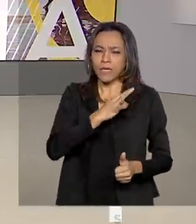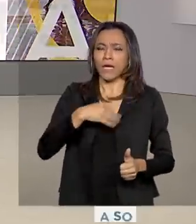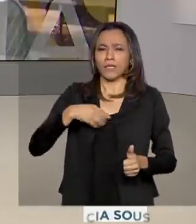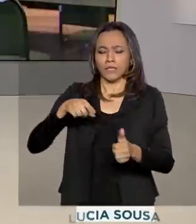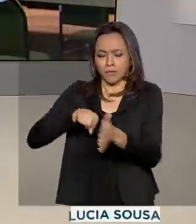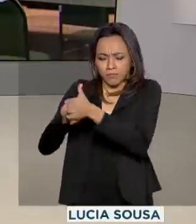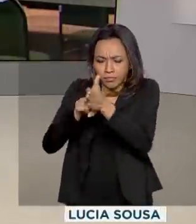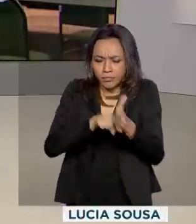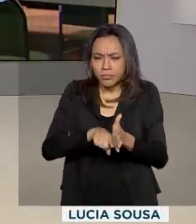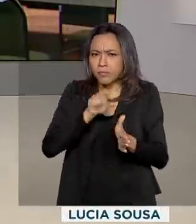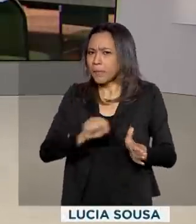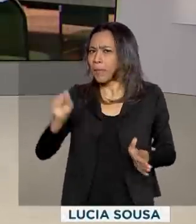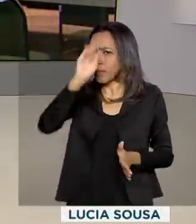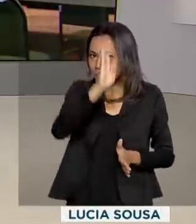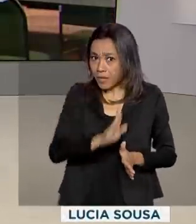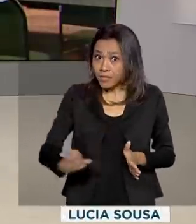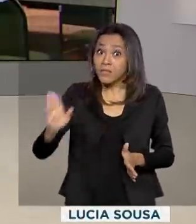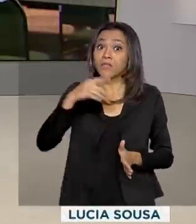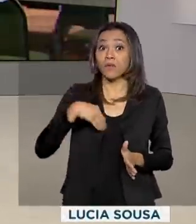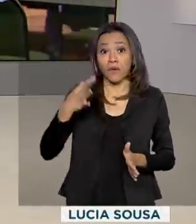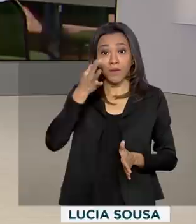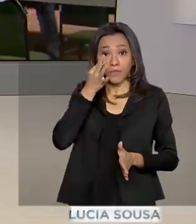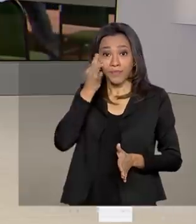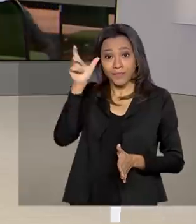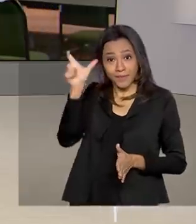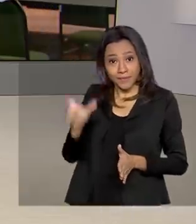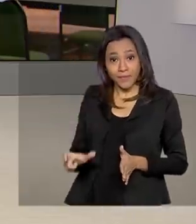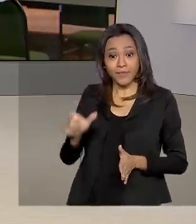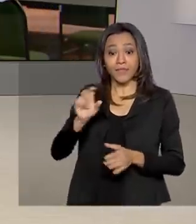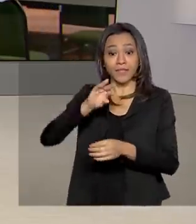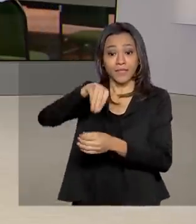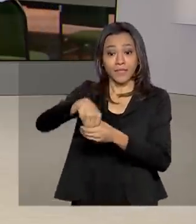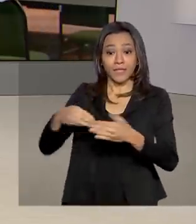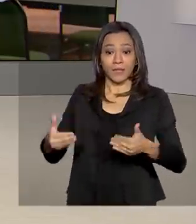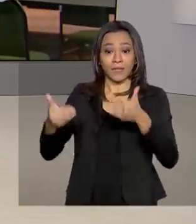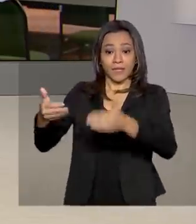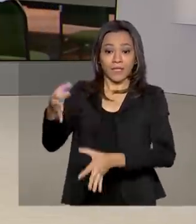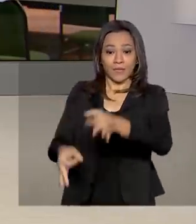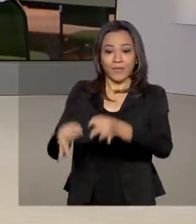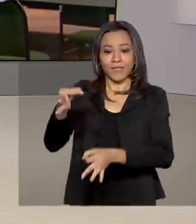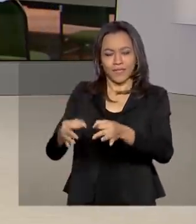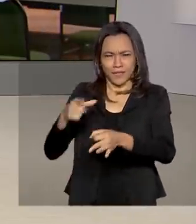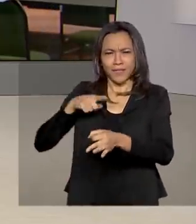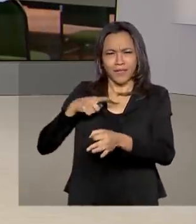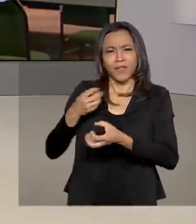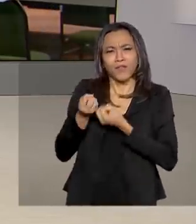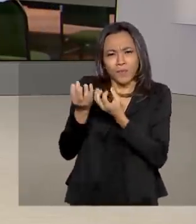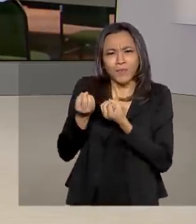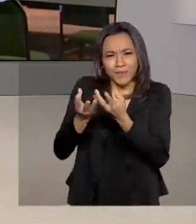Márcia Fernandes está ao vivo no Ministério da Justiça e tem mais detalhes para a gente. Bom dia, Márcia!